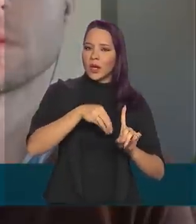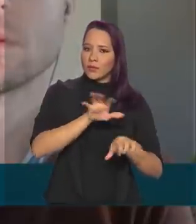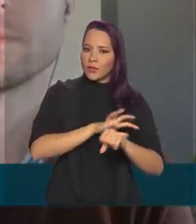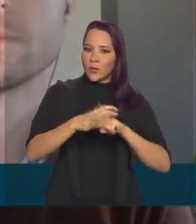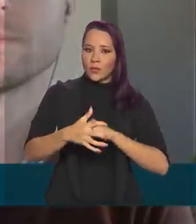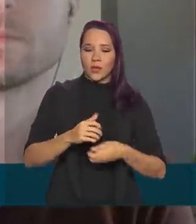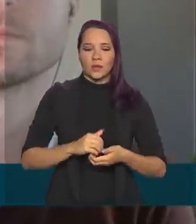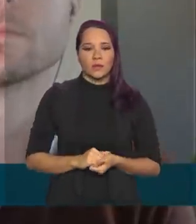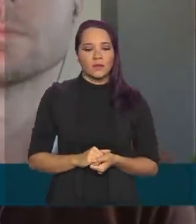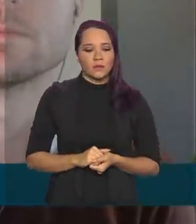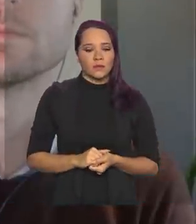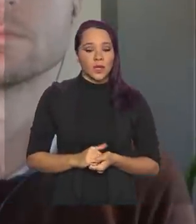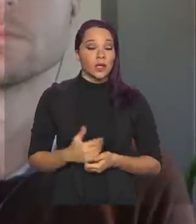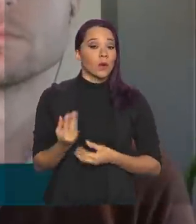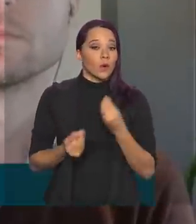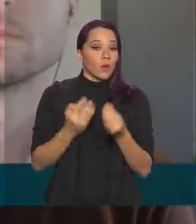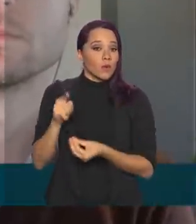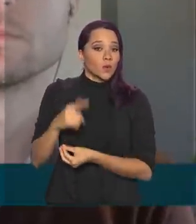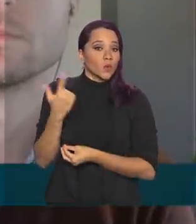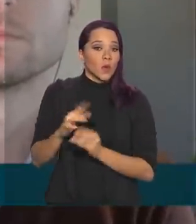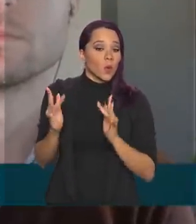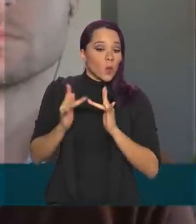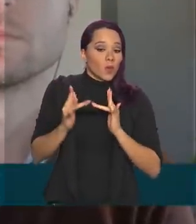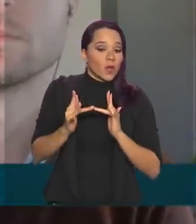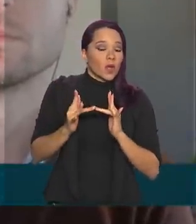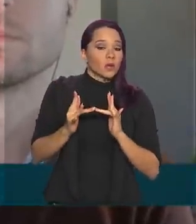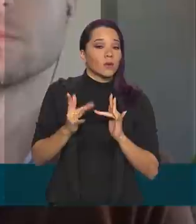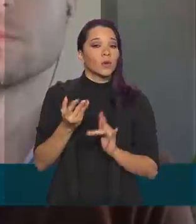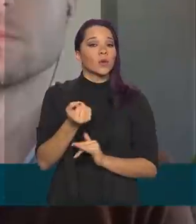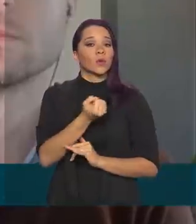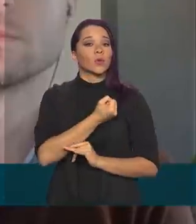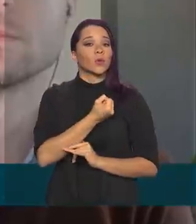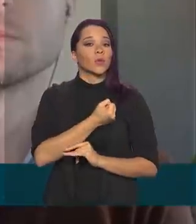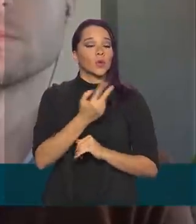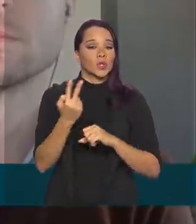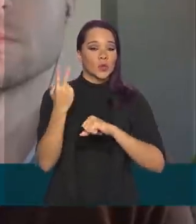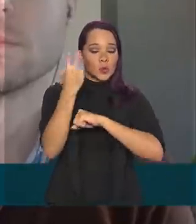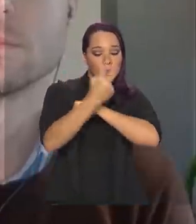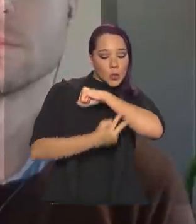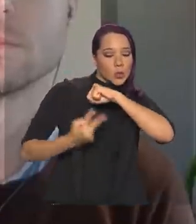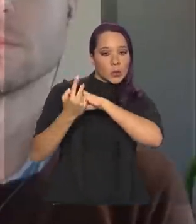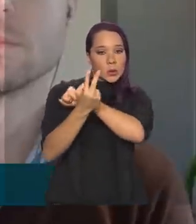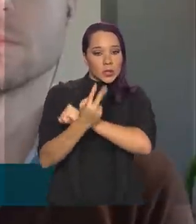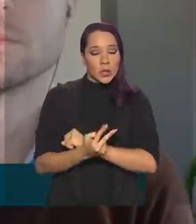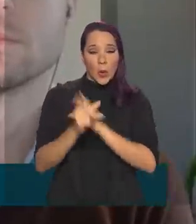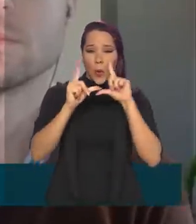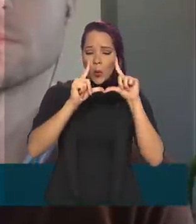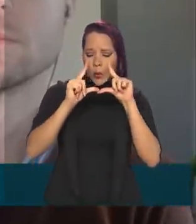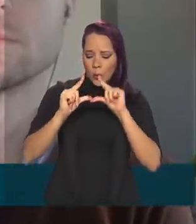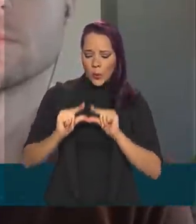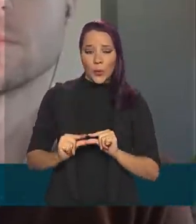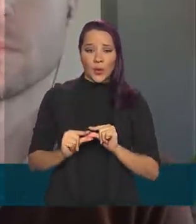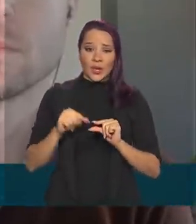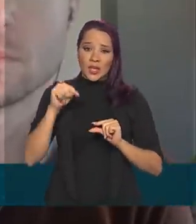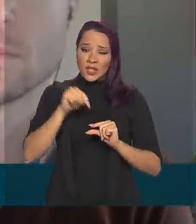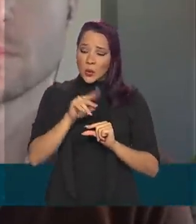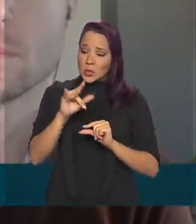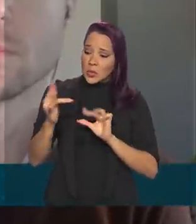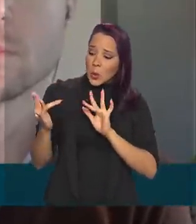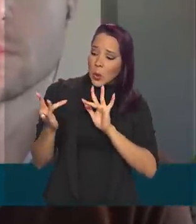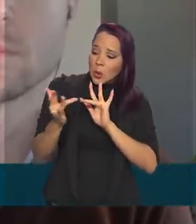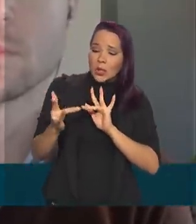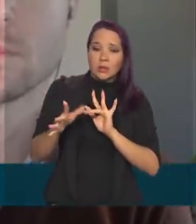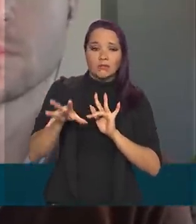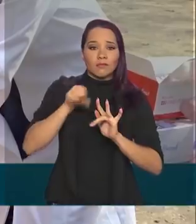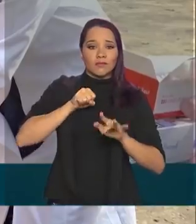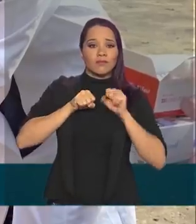Como eles não têm contato e o número de anticorpos é menor, então a resistência deles acaba sendo, no contato, acaba